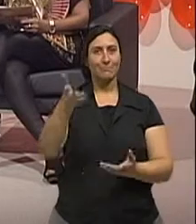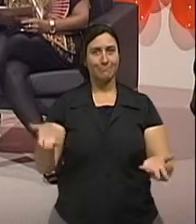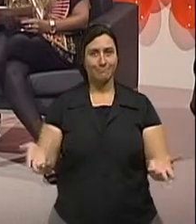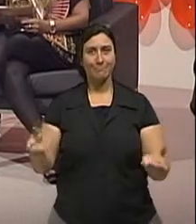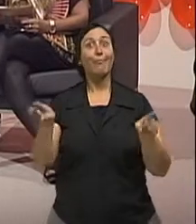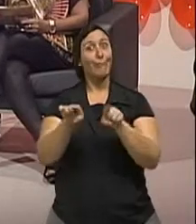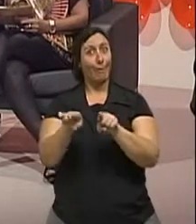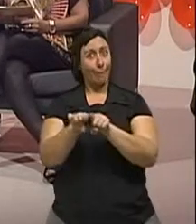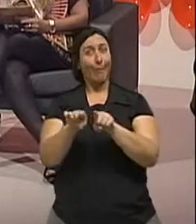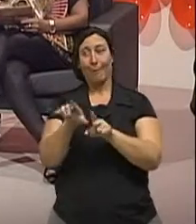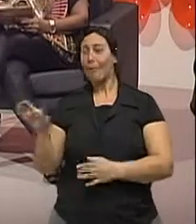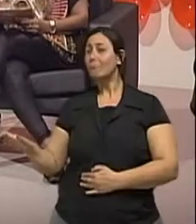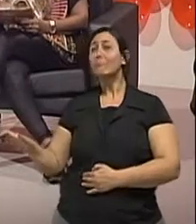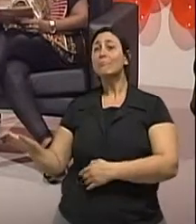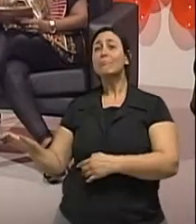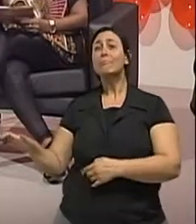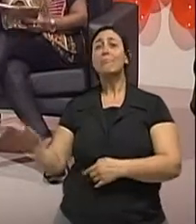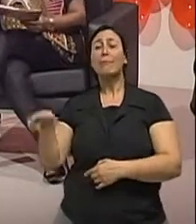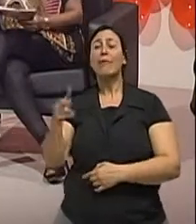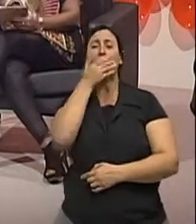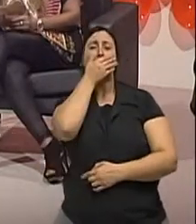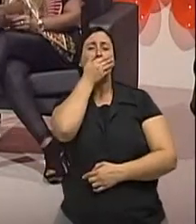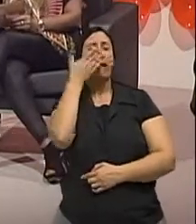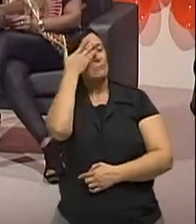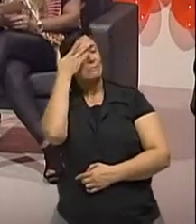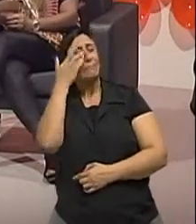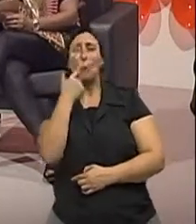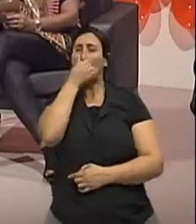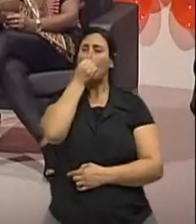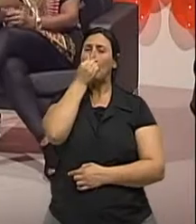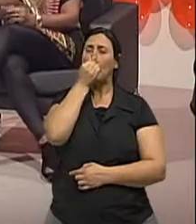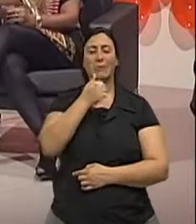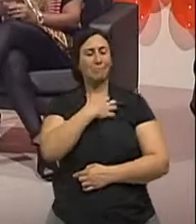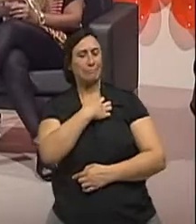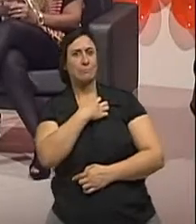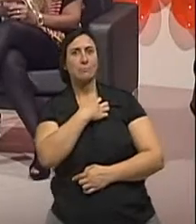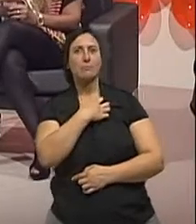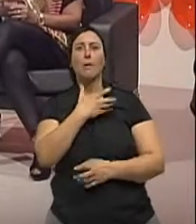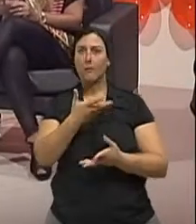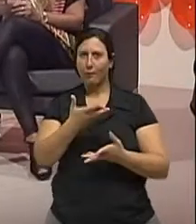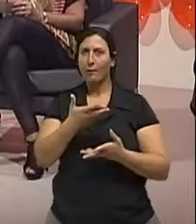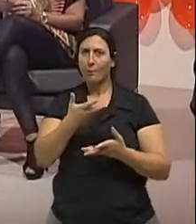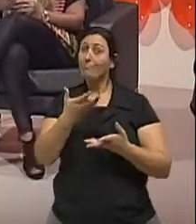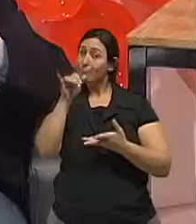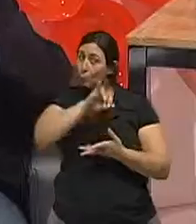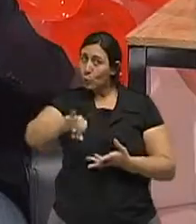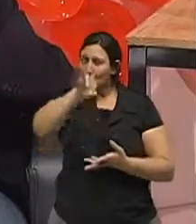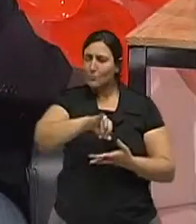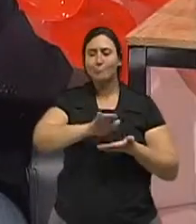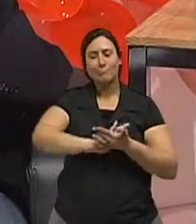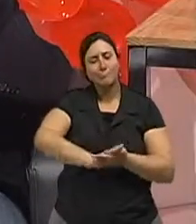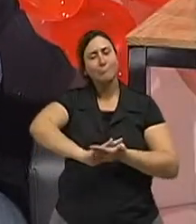o fim com a mão no E bota a mão na boca, coça o olho, coça o nariz, é a porta de entrada. Então, lavar as mãos com